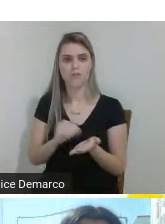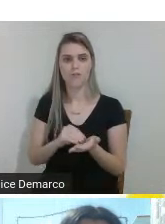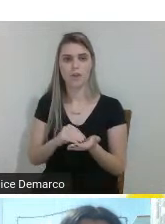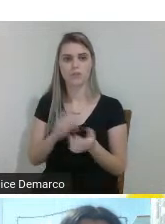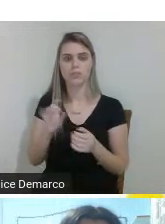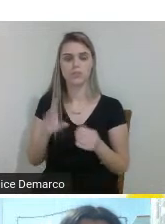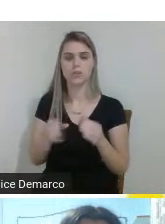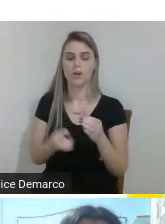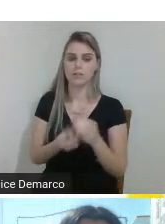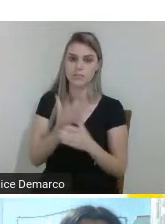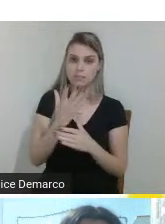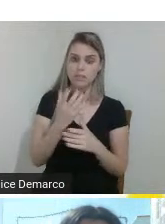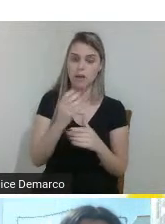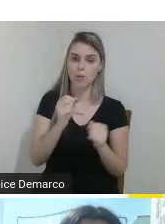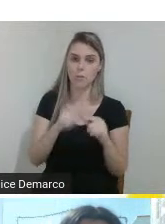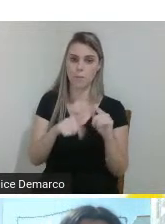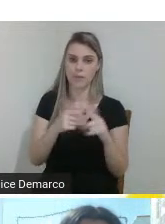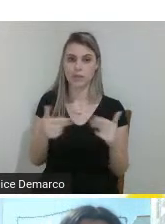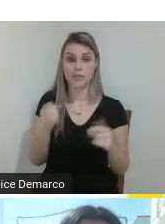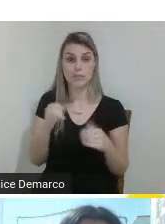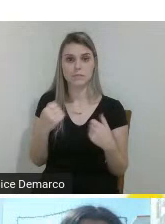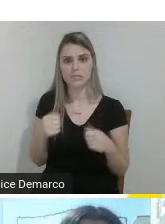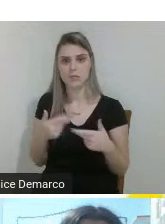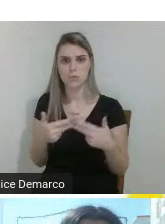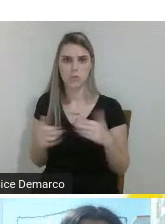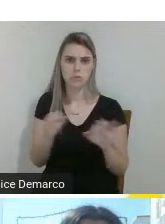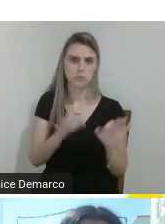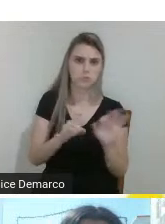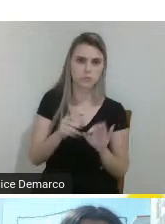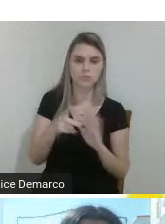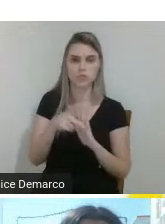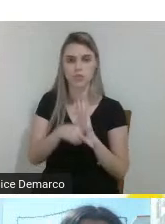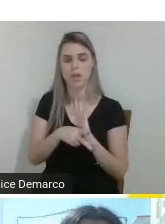fabricação e caso necessário alguma correção do projeto